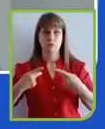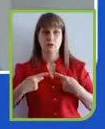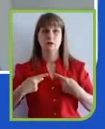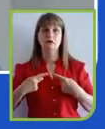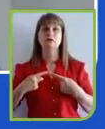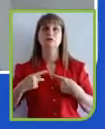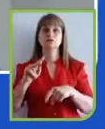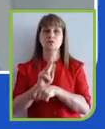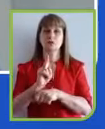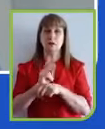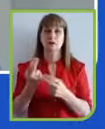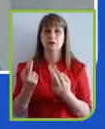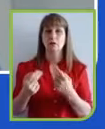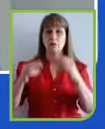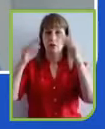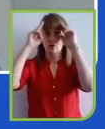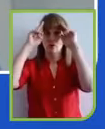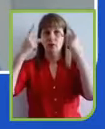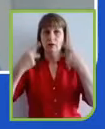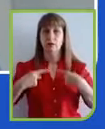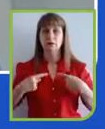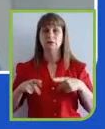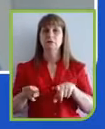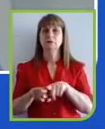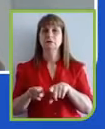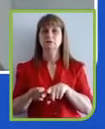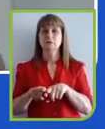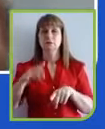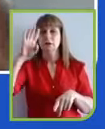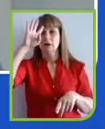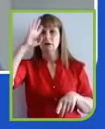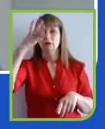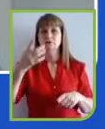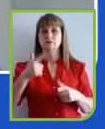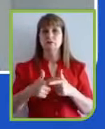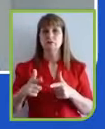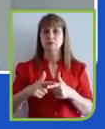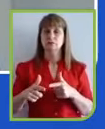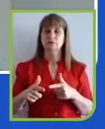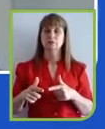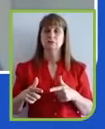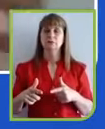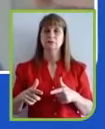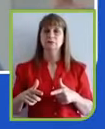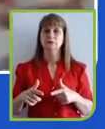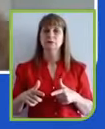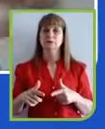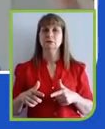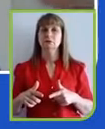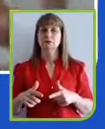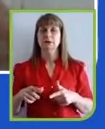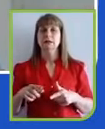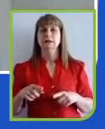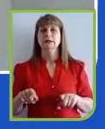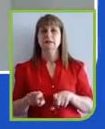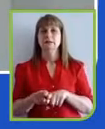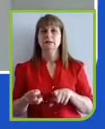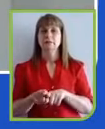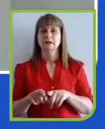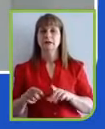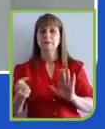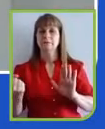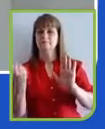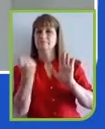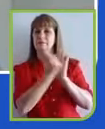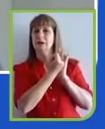alguns anos atrás, nós discutimos a nossa logomarca. E, nessa discussão ampla sobre a